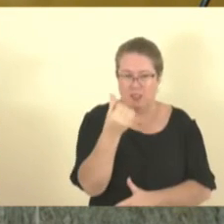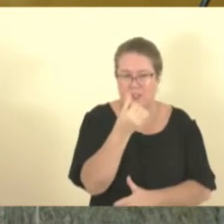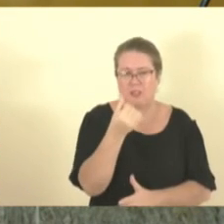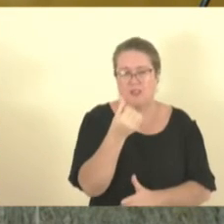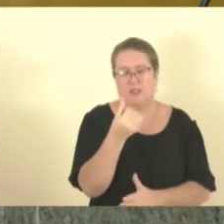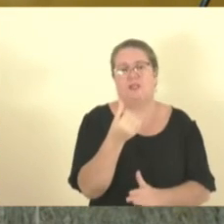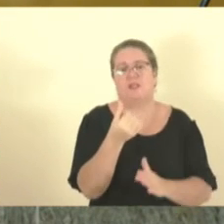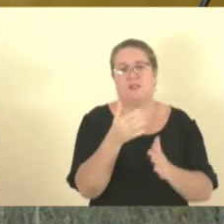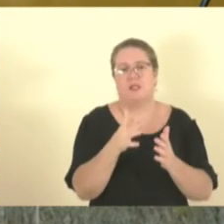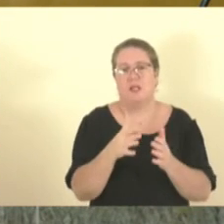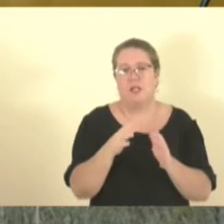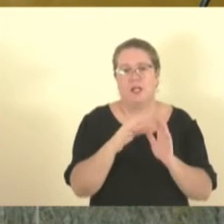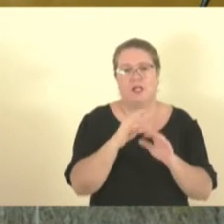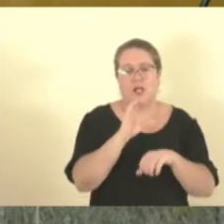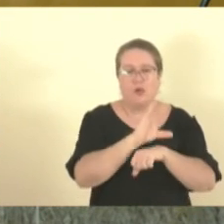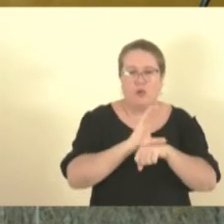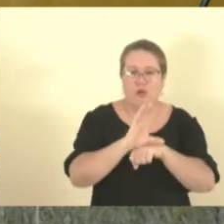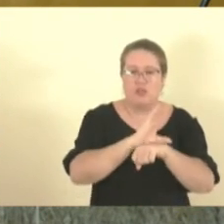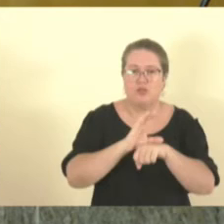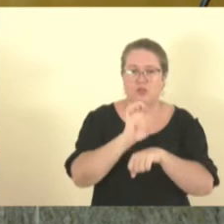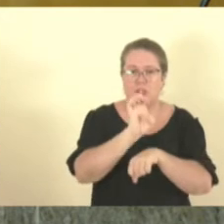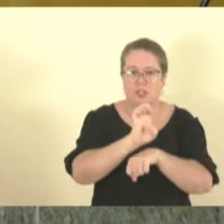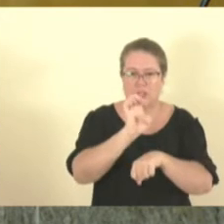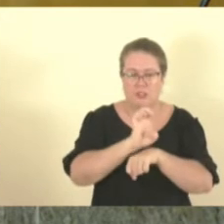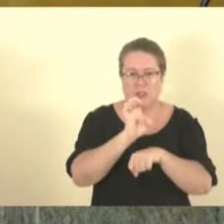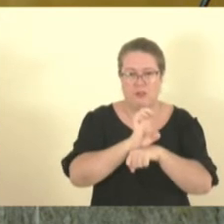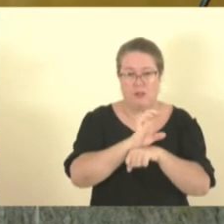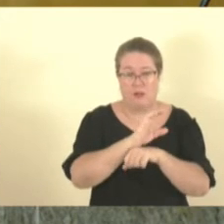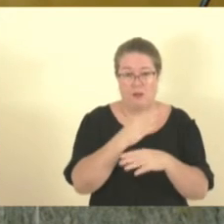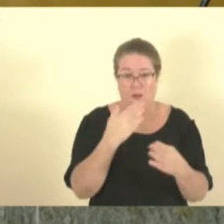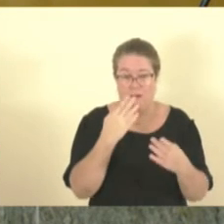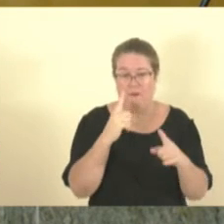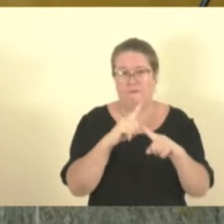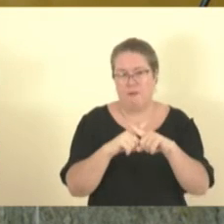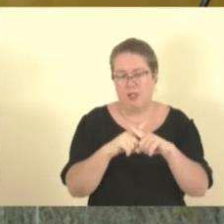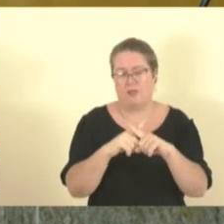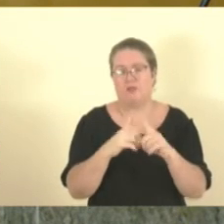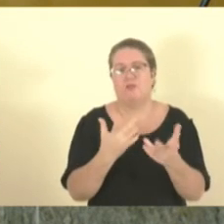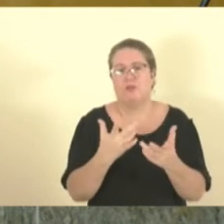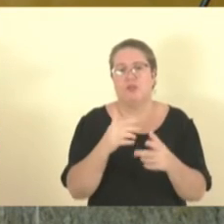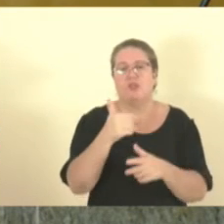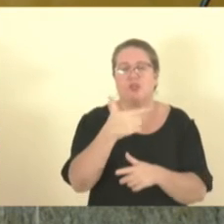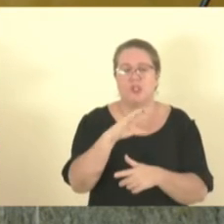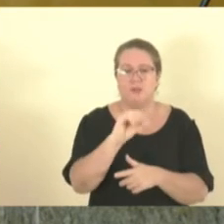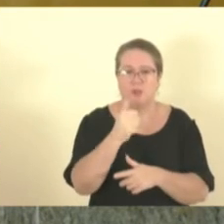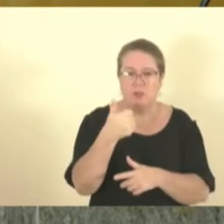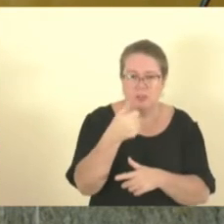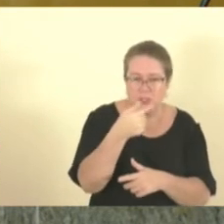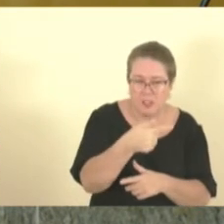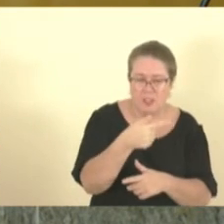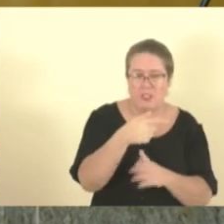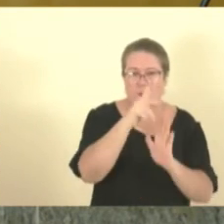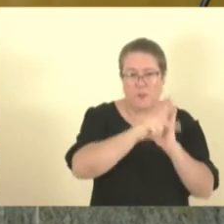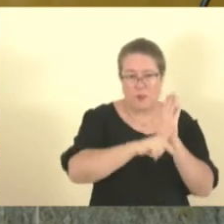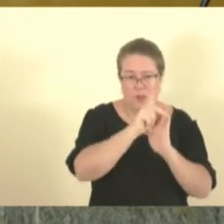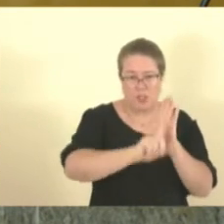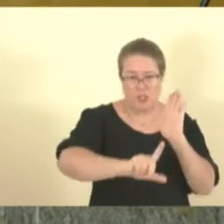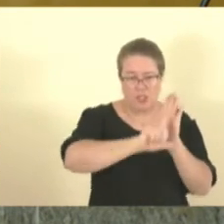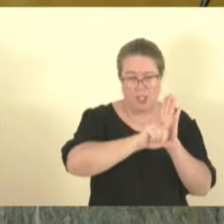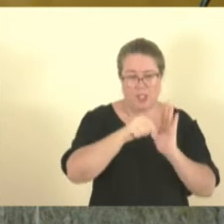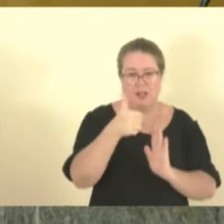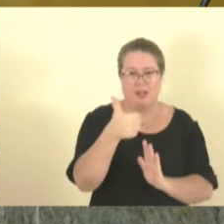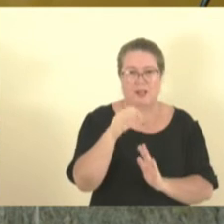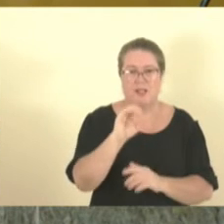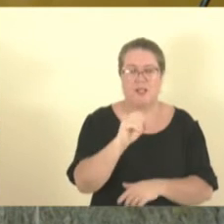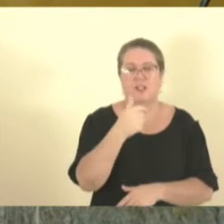da Constituição Estadual, ao veto aposto ao projeto de lei nº 517 de 2019 e projeto de lei complementar 10 de